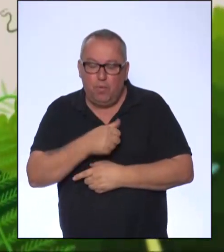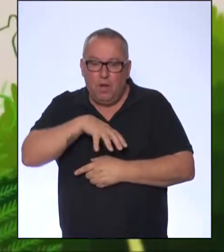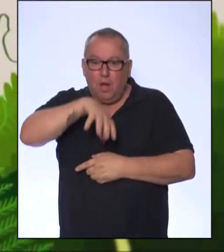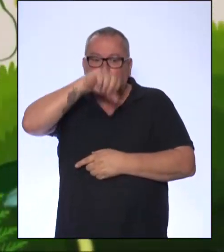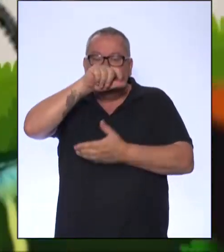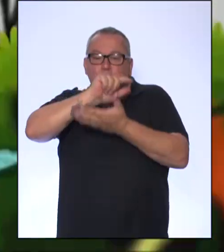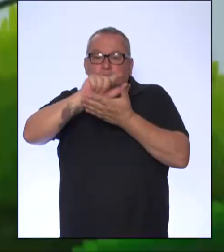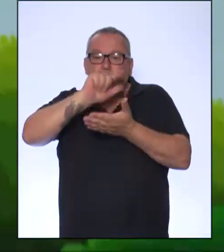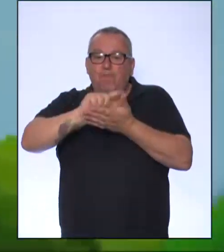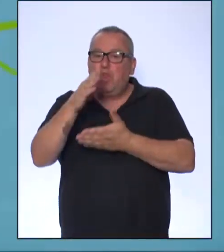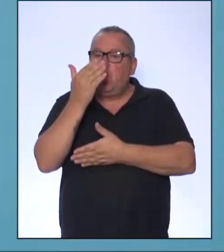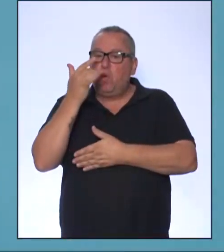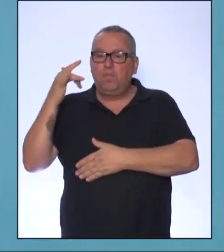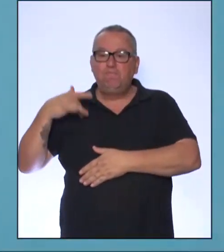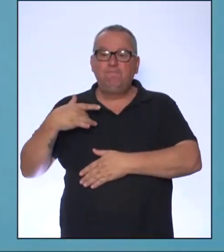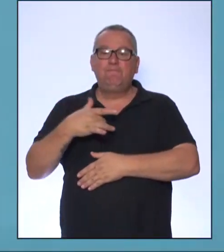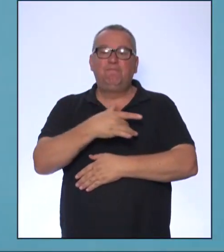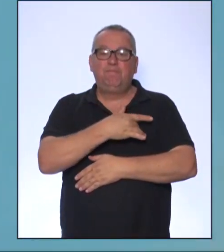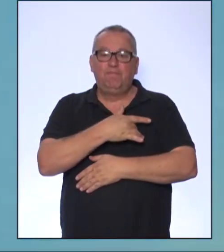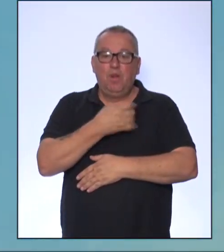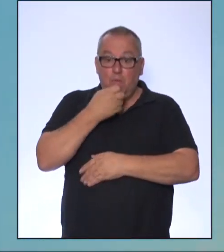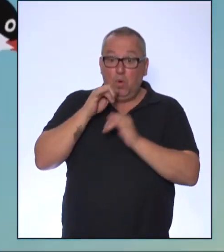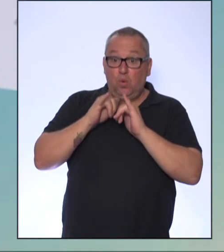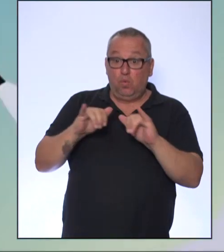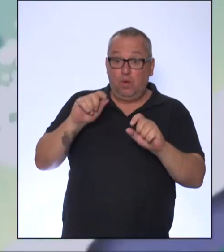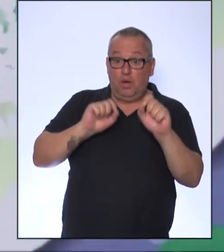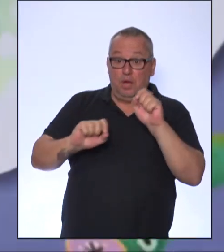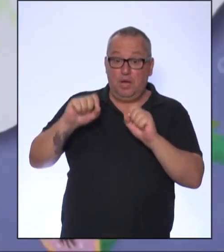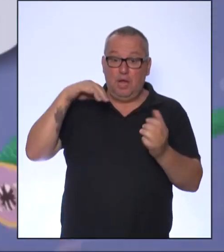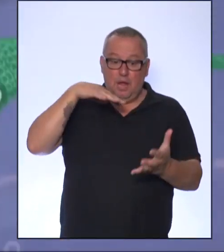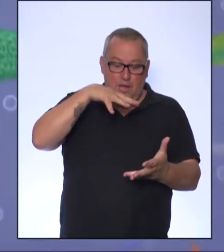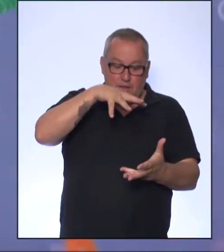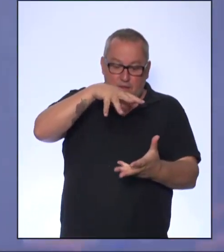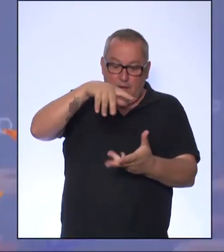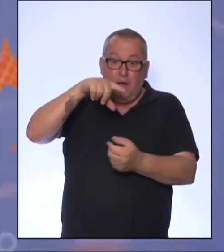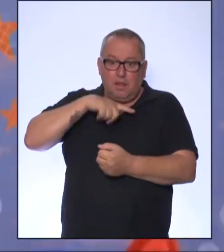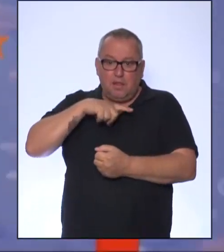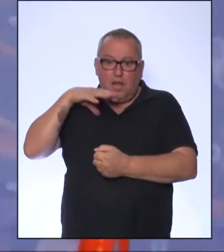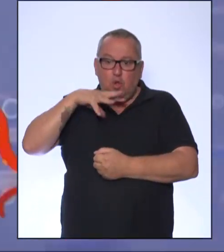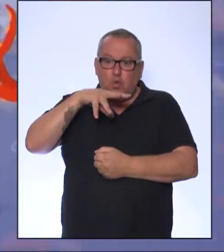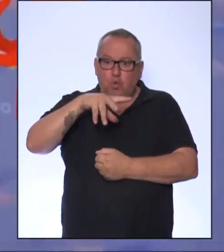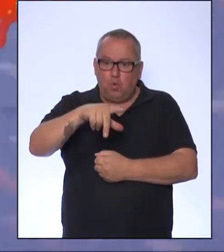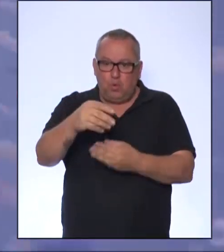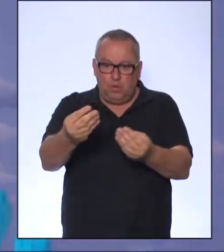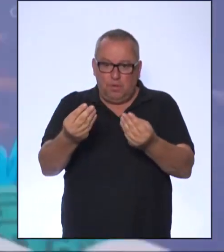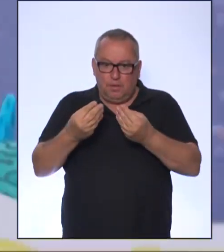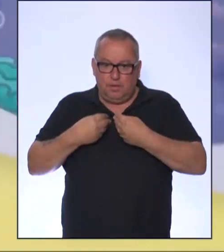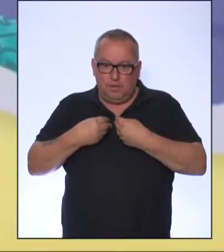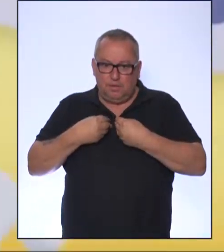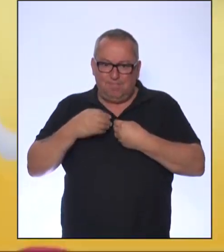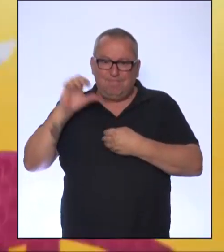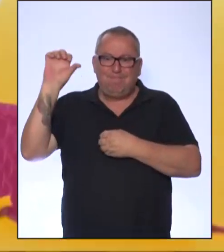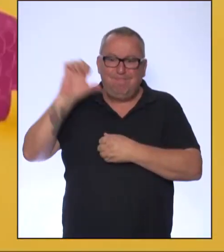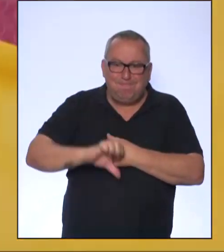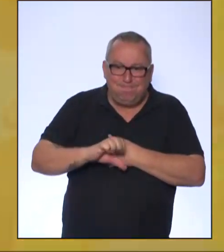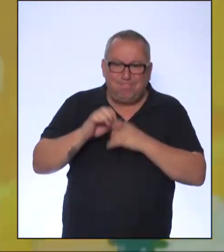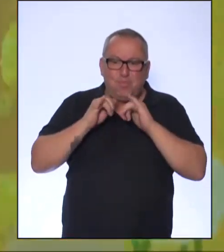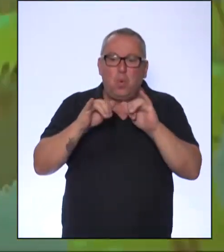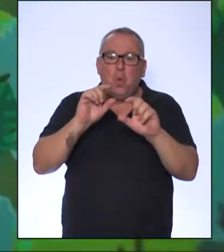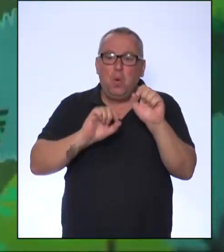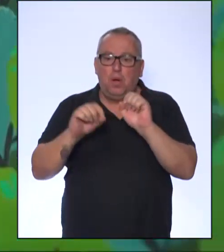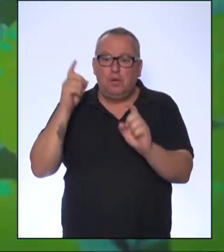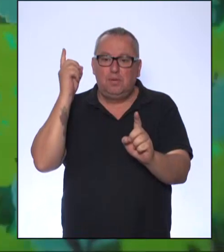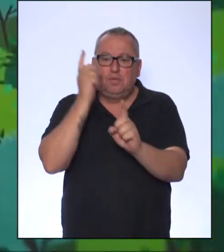limpo e comida saudável. A boa notícia é que a Terra tem tudo isso para todos nós. A má notícia é que nós encontramos